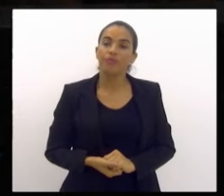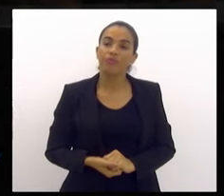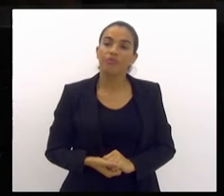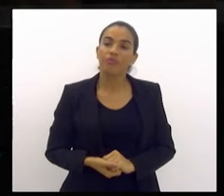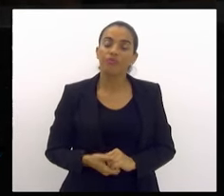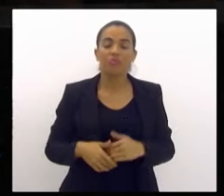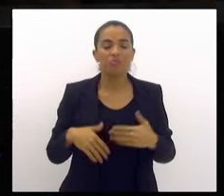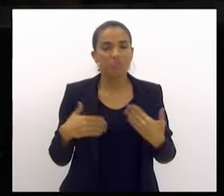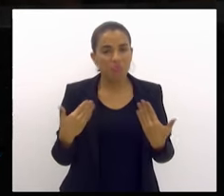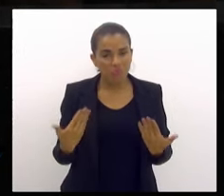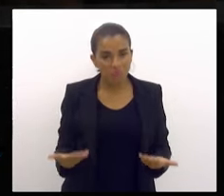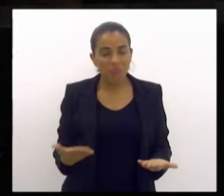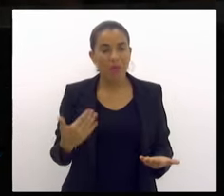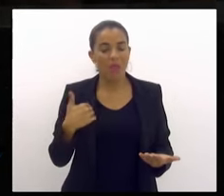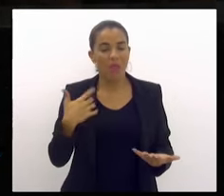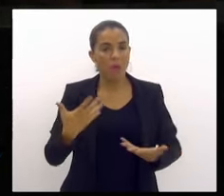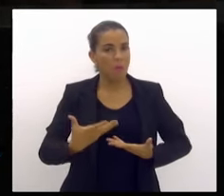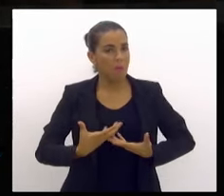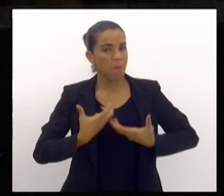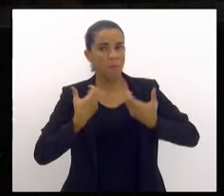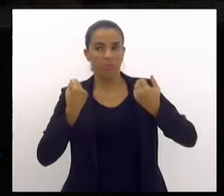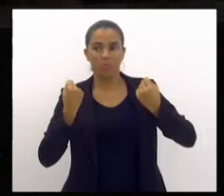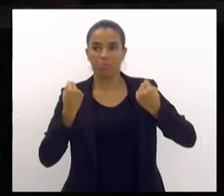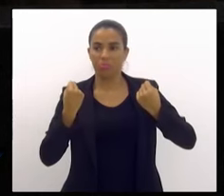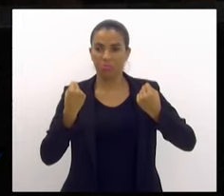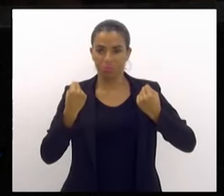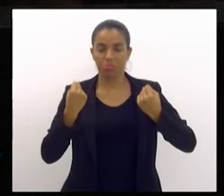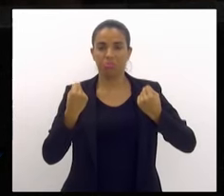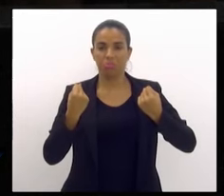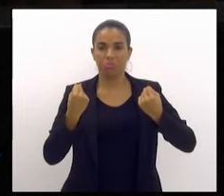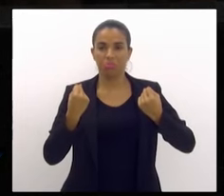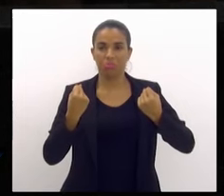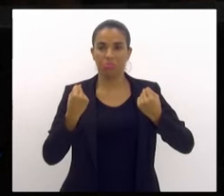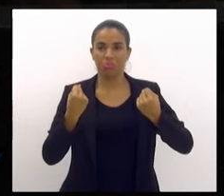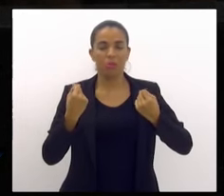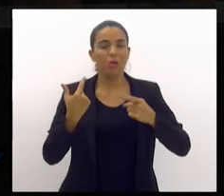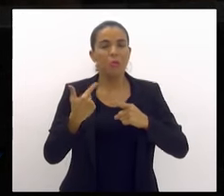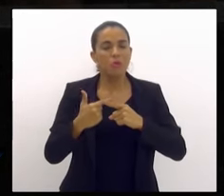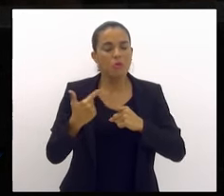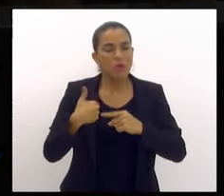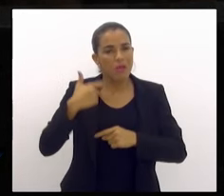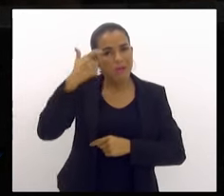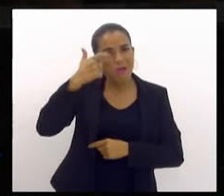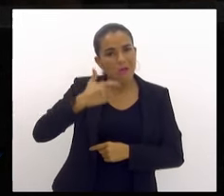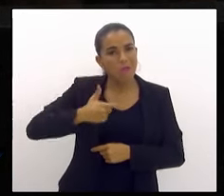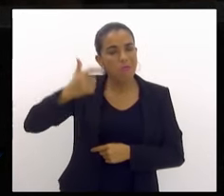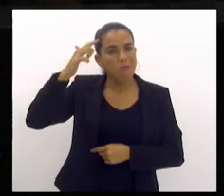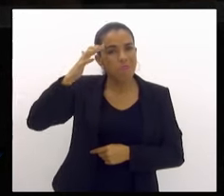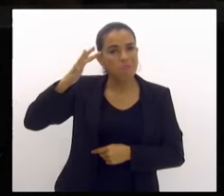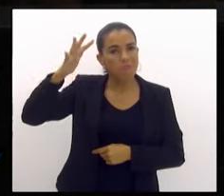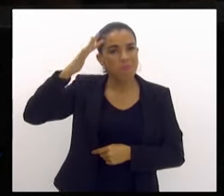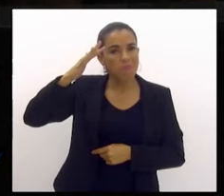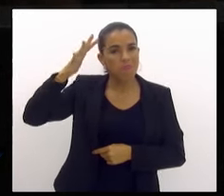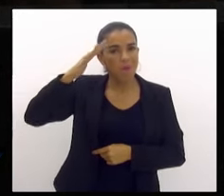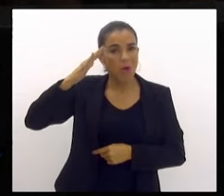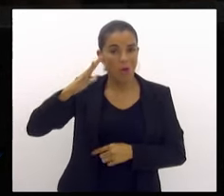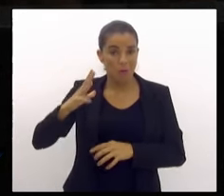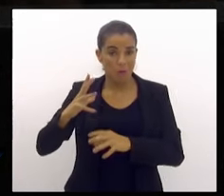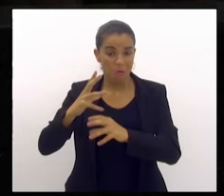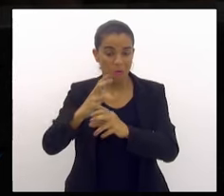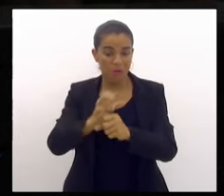E eu me surpreendi. Eu imaginava que o número